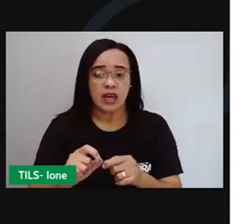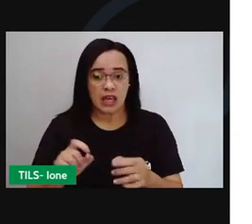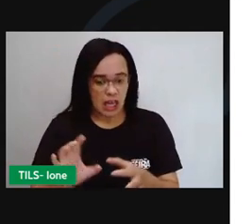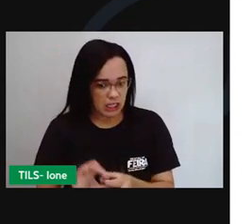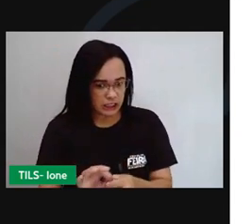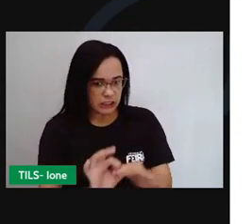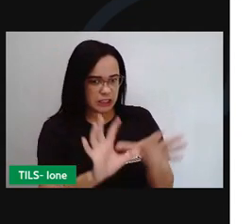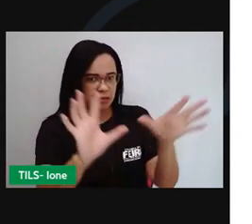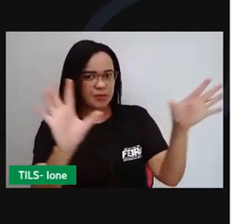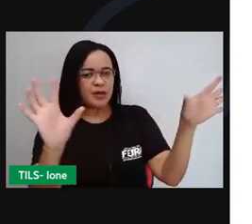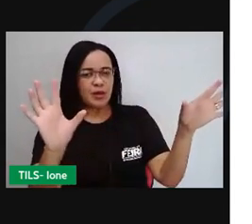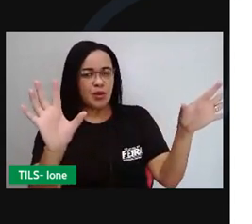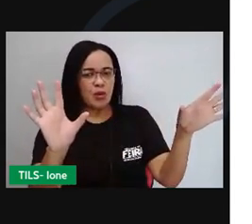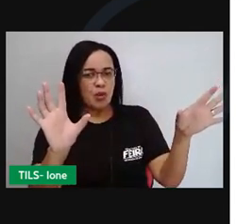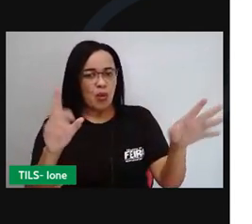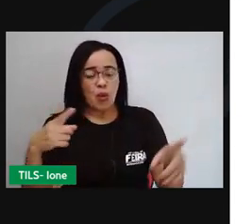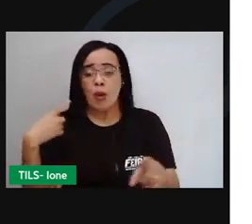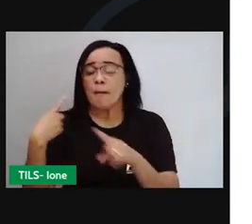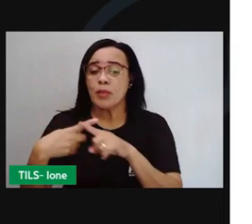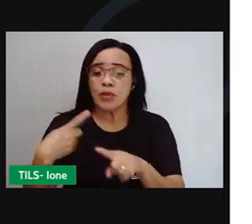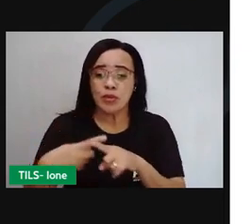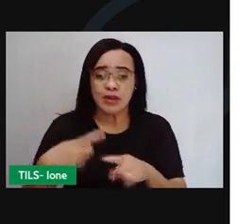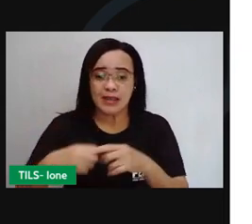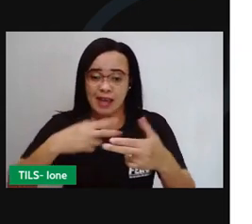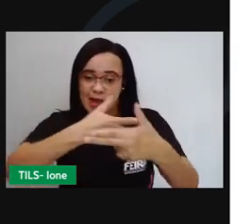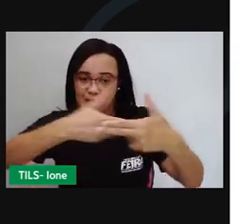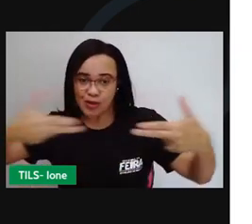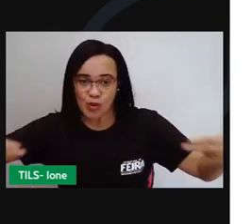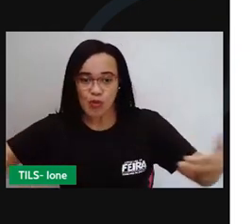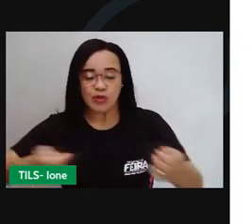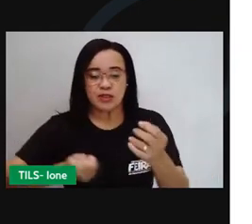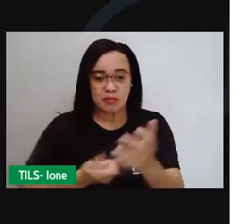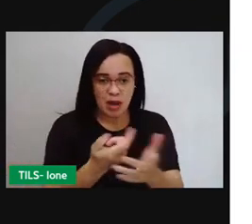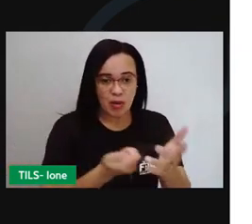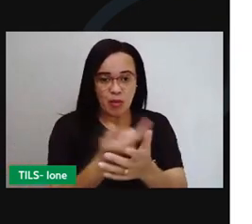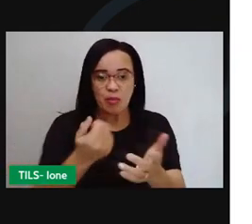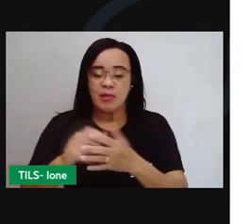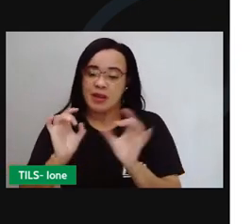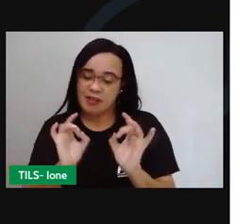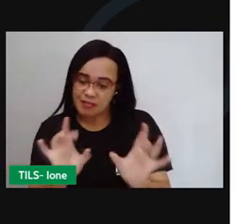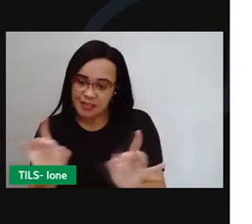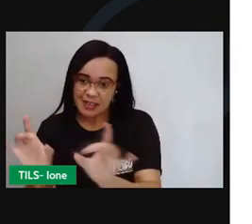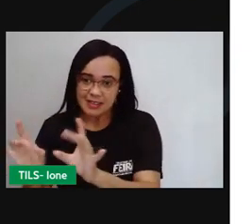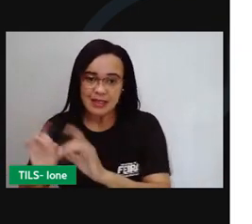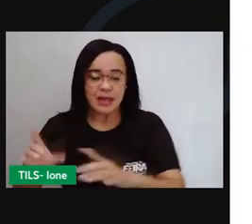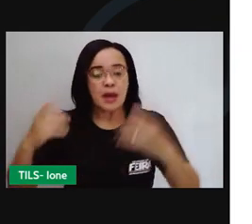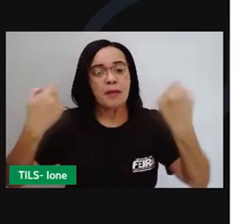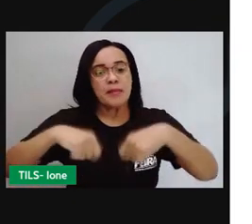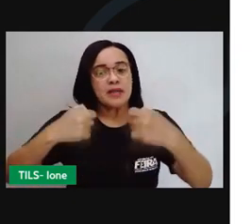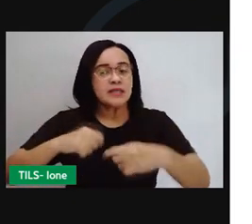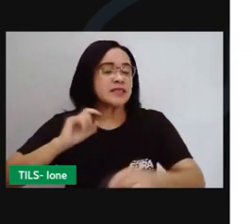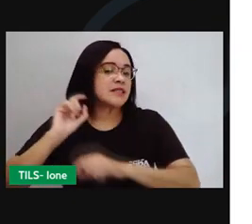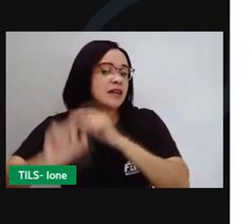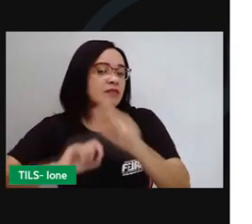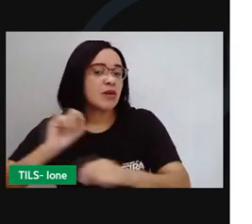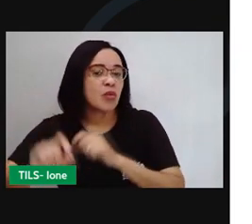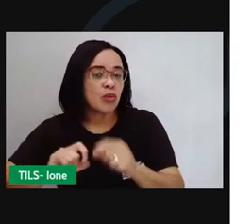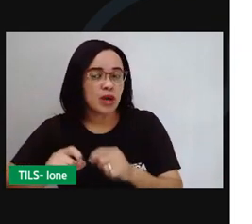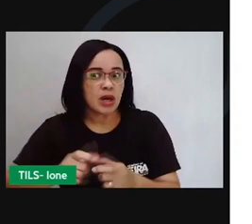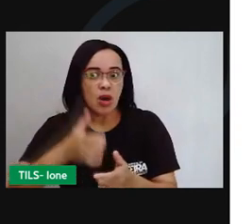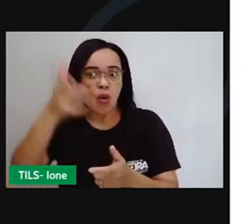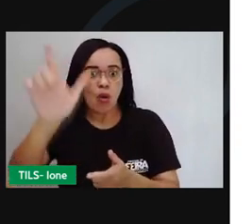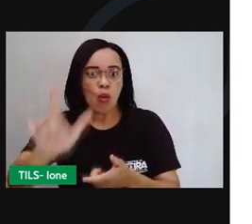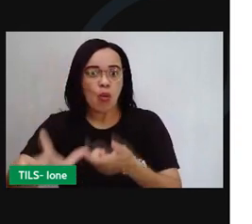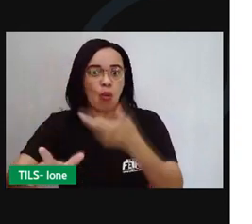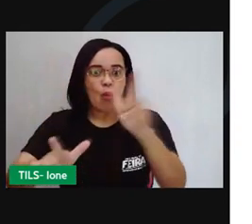precisavam encontrar outro canal de exportação. E o tratado secreto com a Inglaterra obrigava Dom João a abrir algum